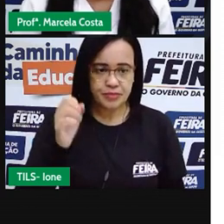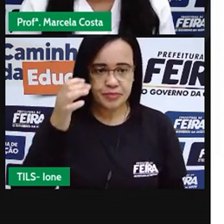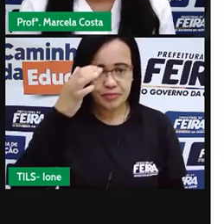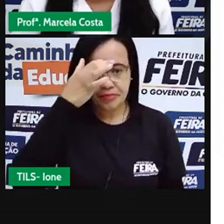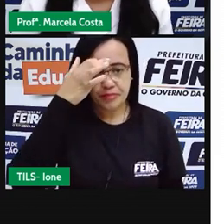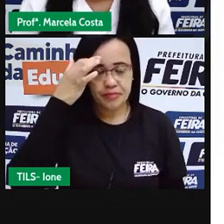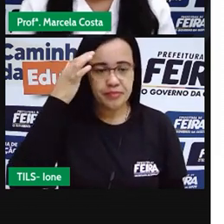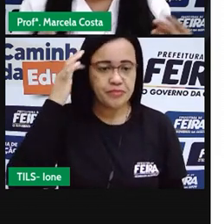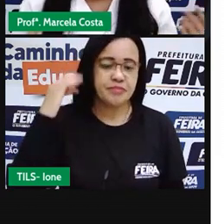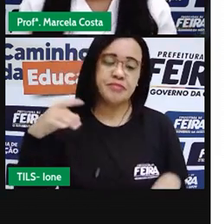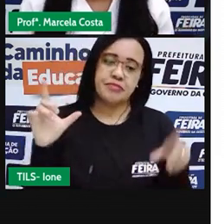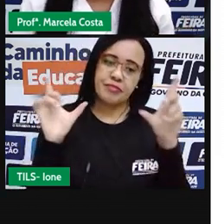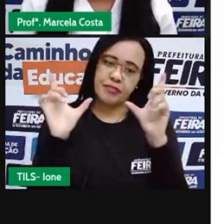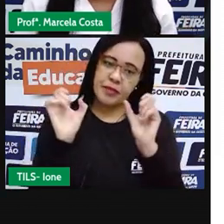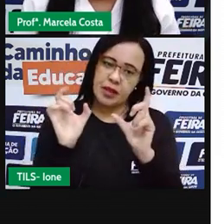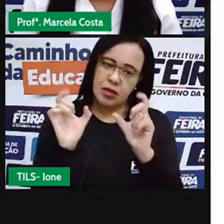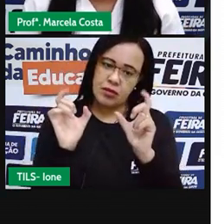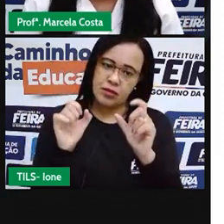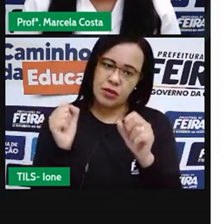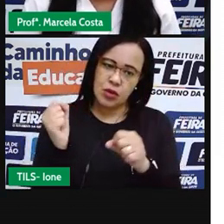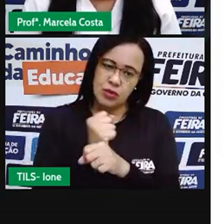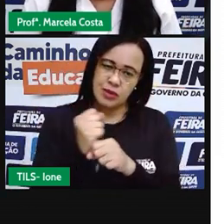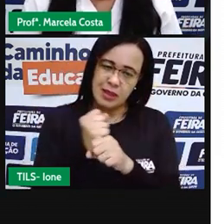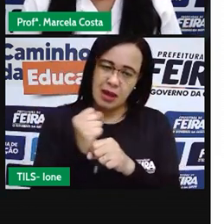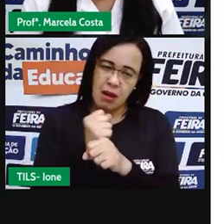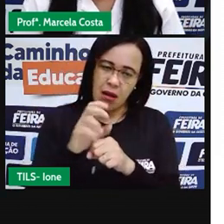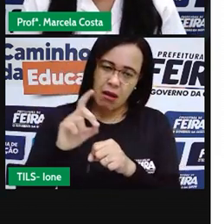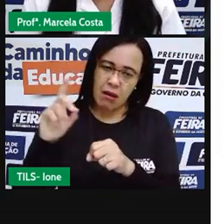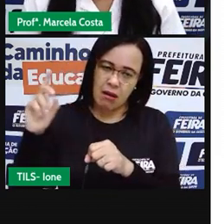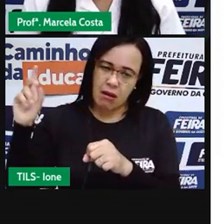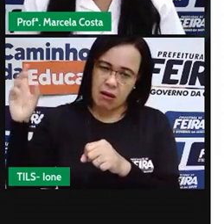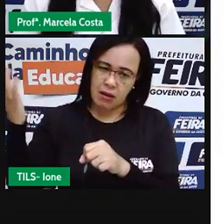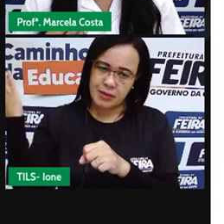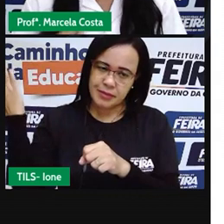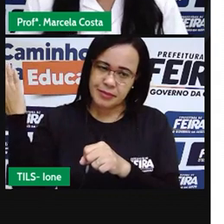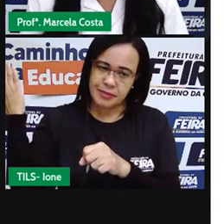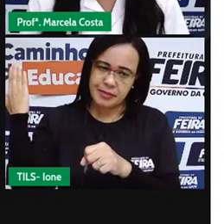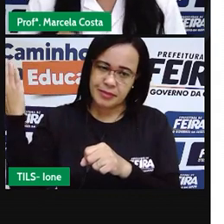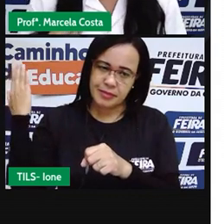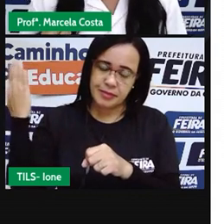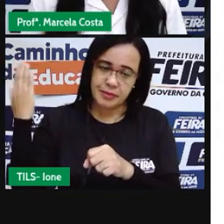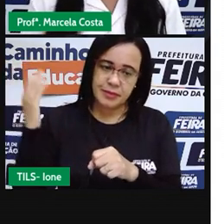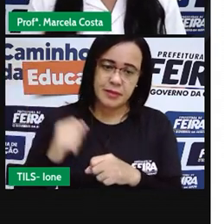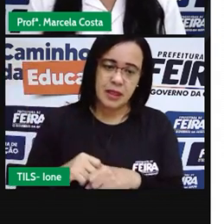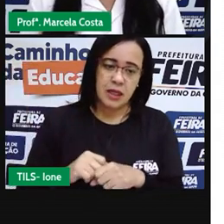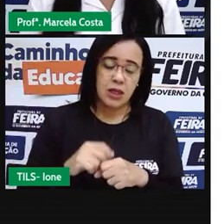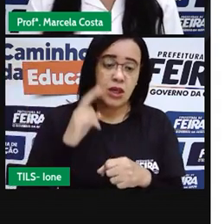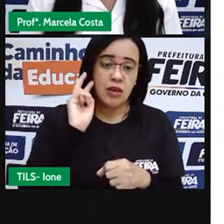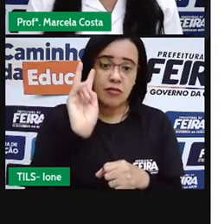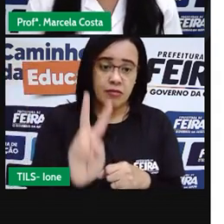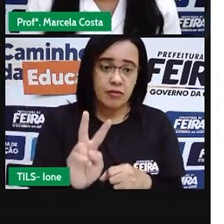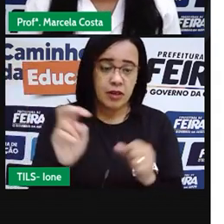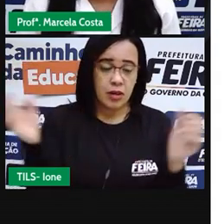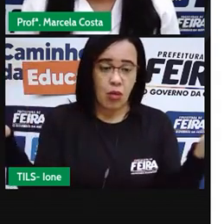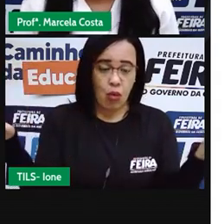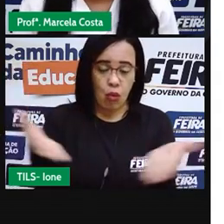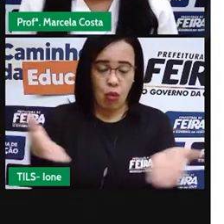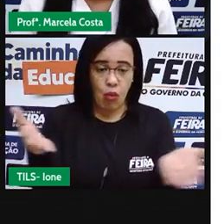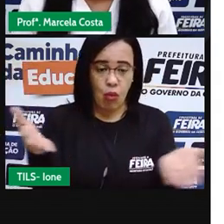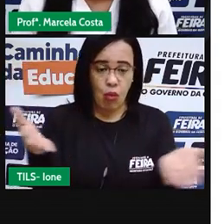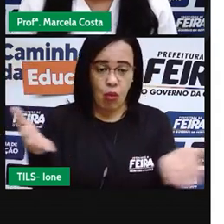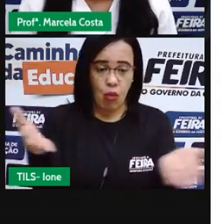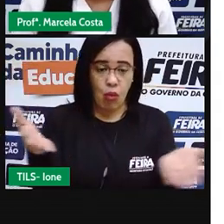imagem de muito tempo atrás. E quando a gente passa hoje ali pela